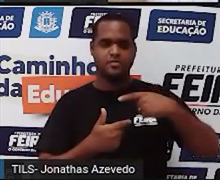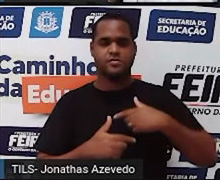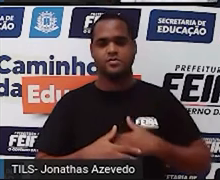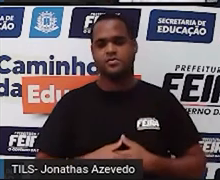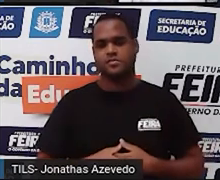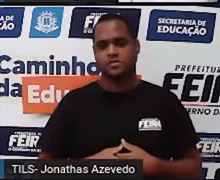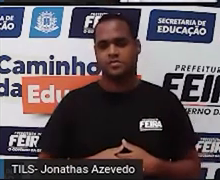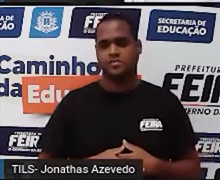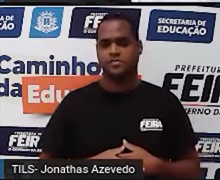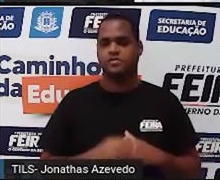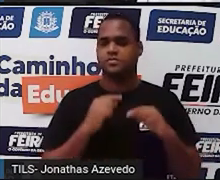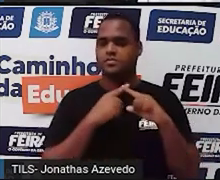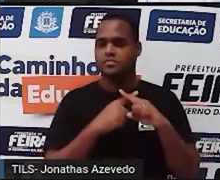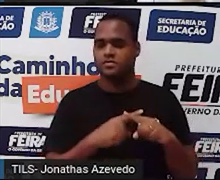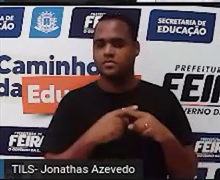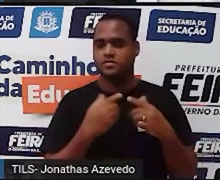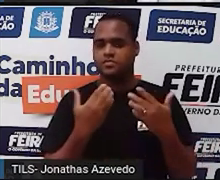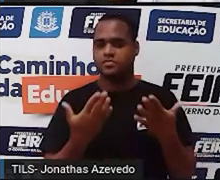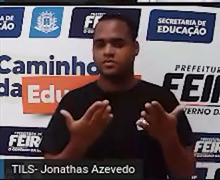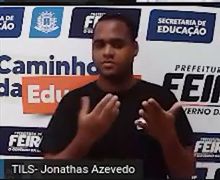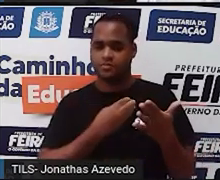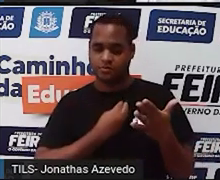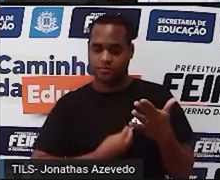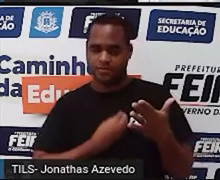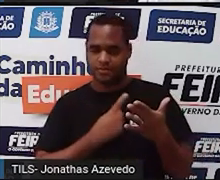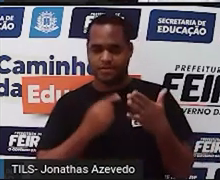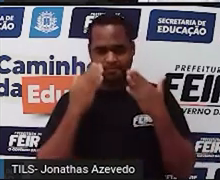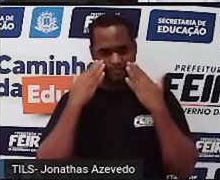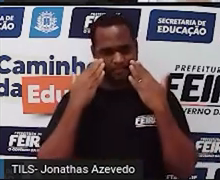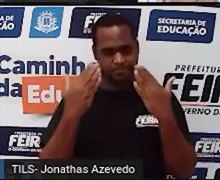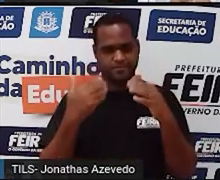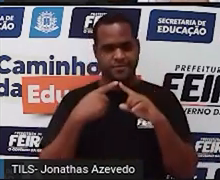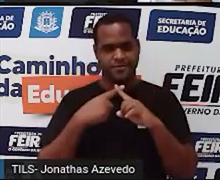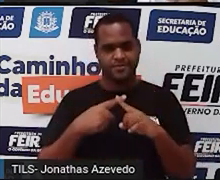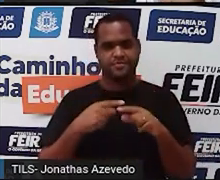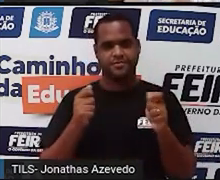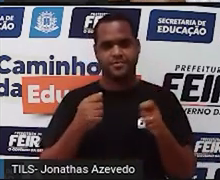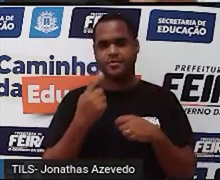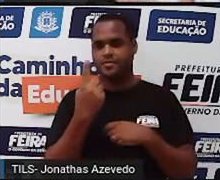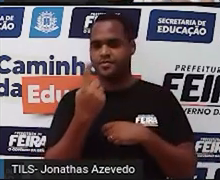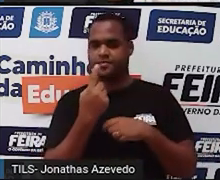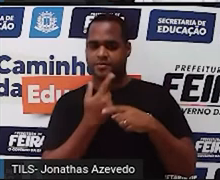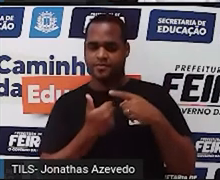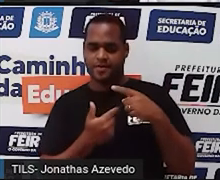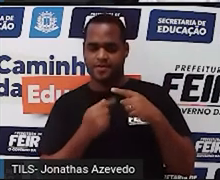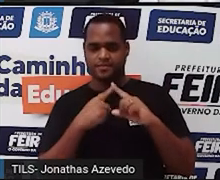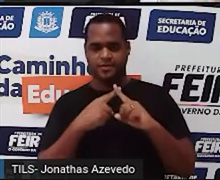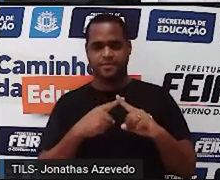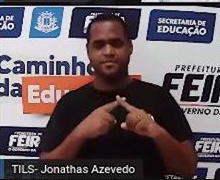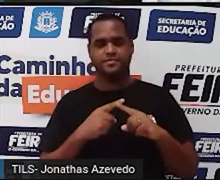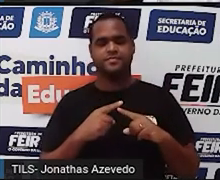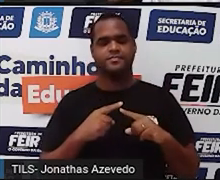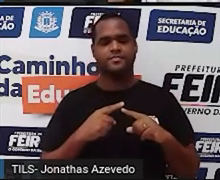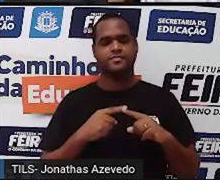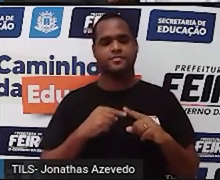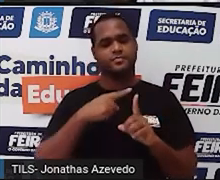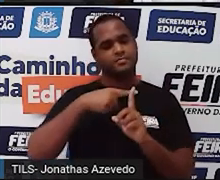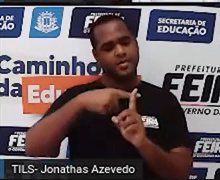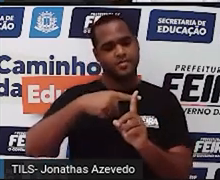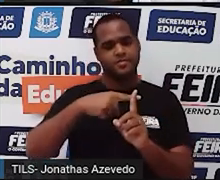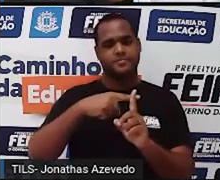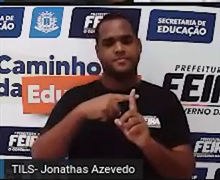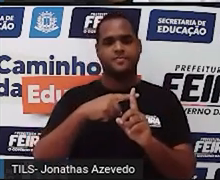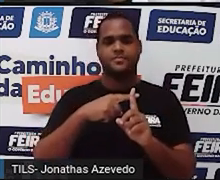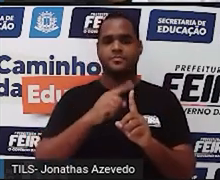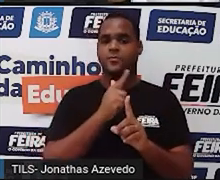do tempo de vida dele que está sendo representado por X. então, um dozeavos de X. Mais